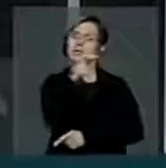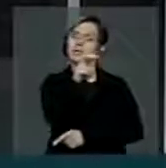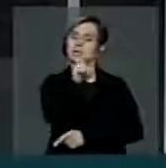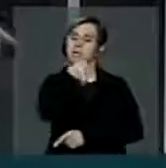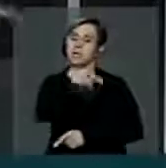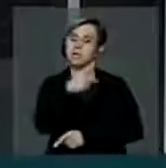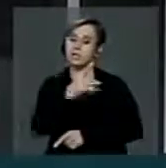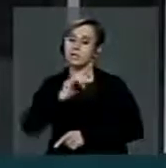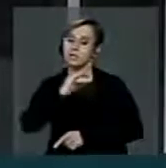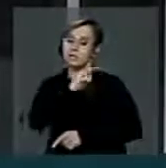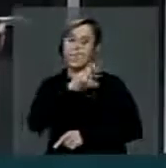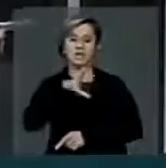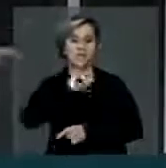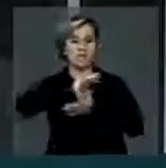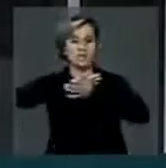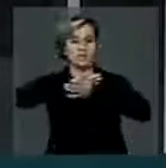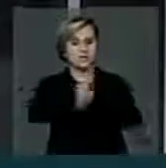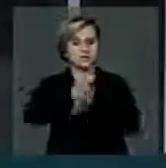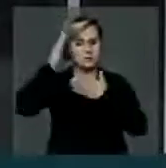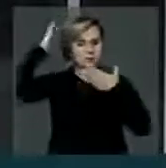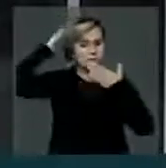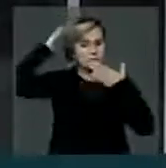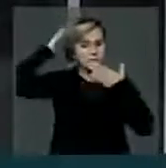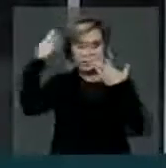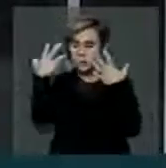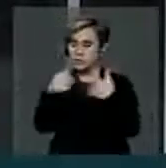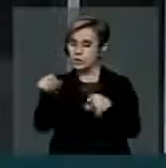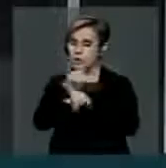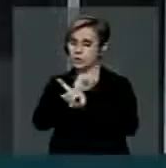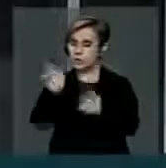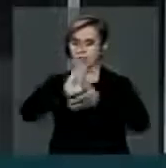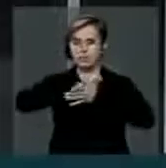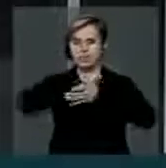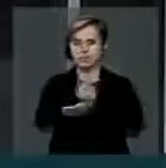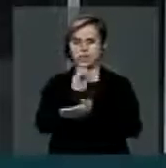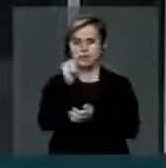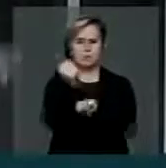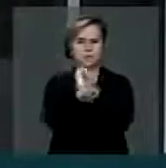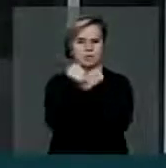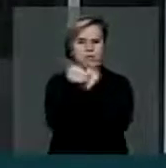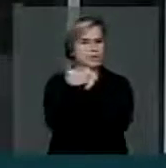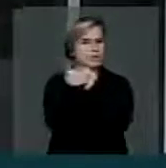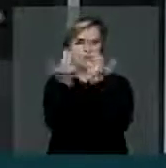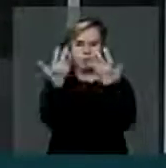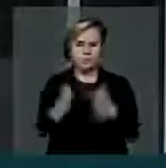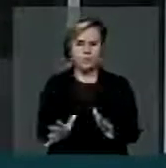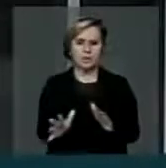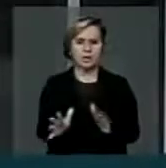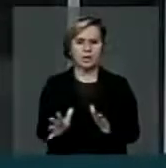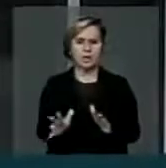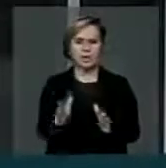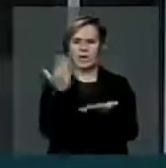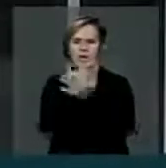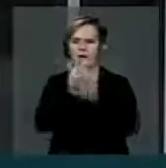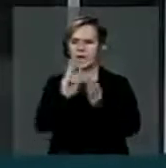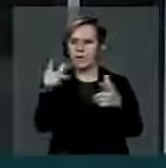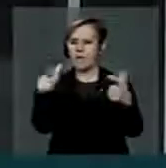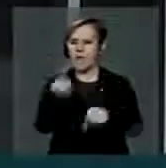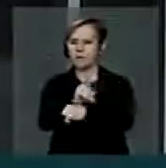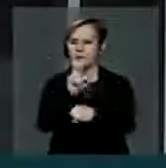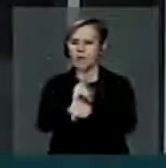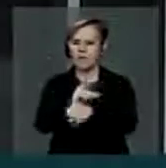PEC que vai para destruir os indígenas, para destruir os quilombolas, para acabar a área de conservação,